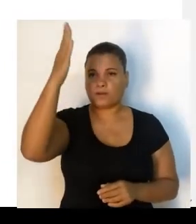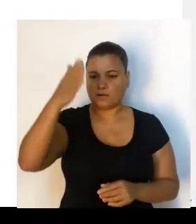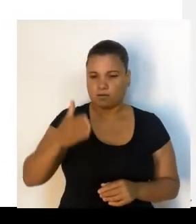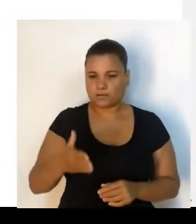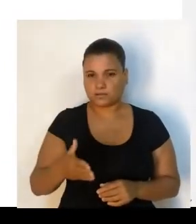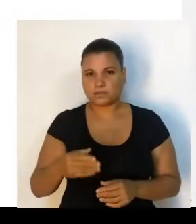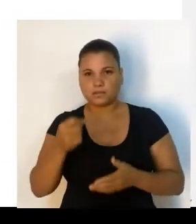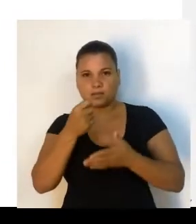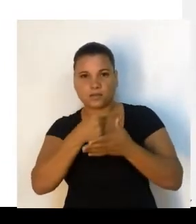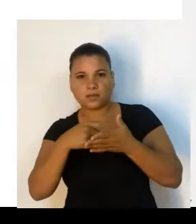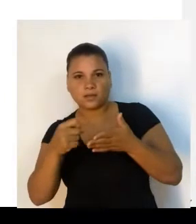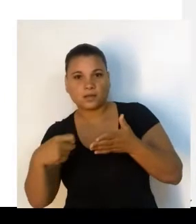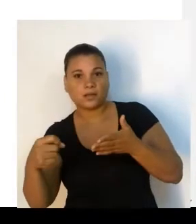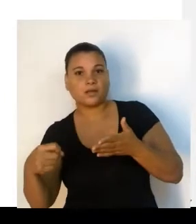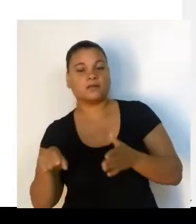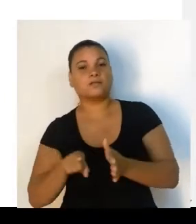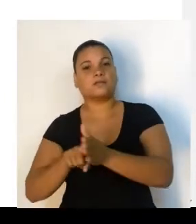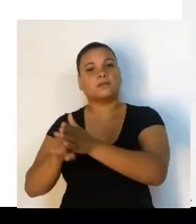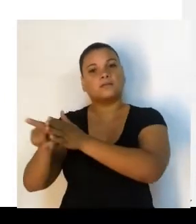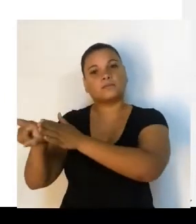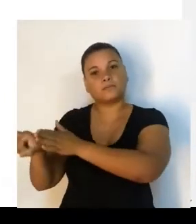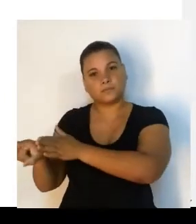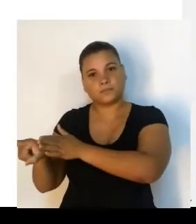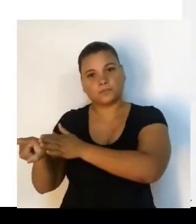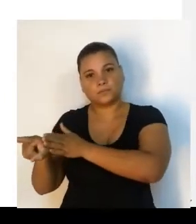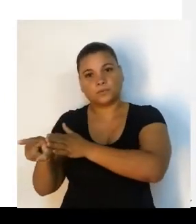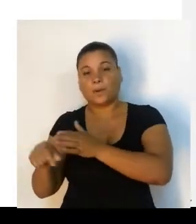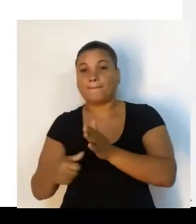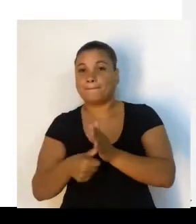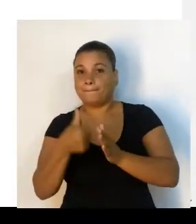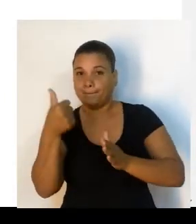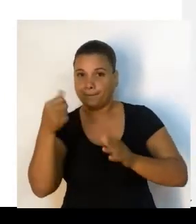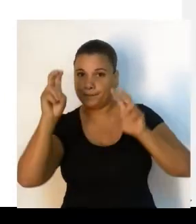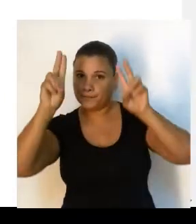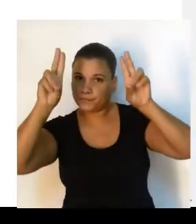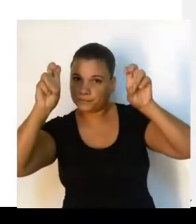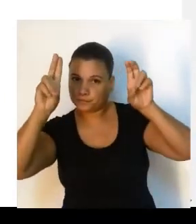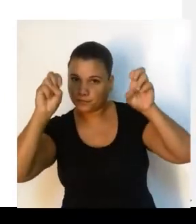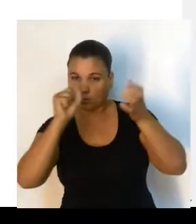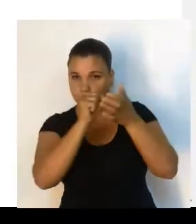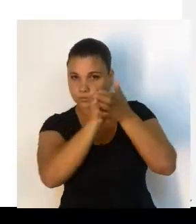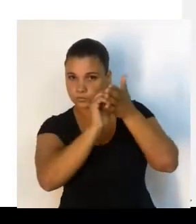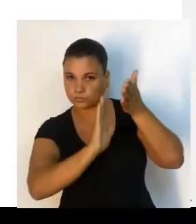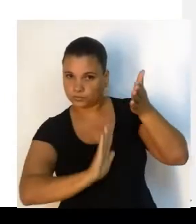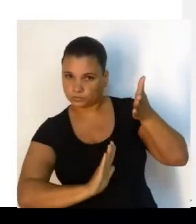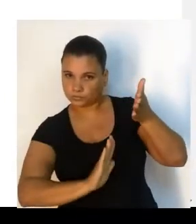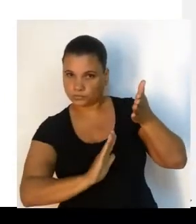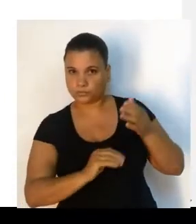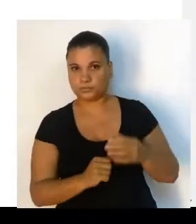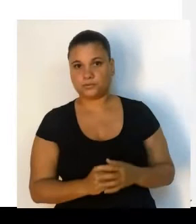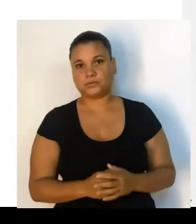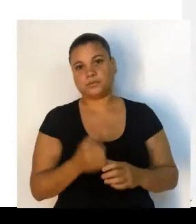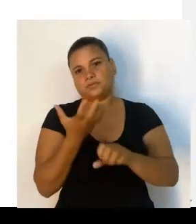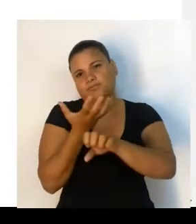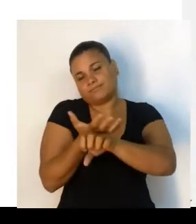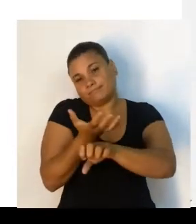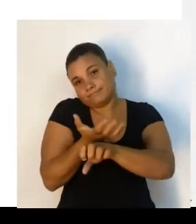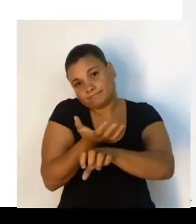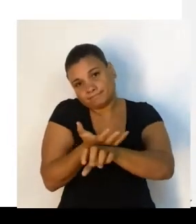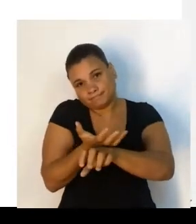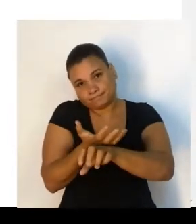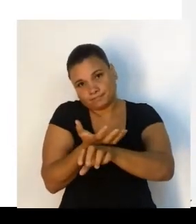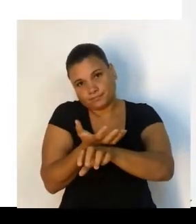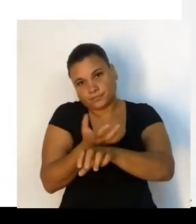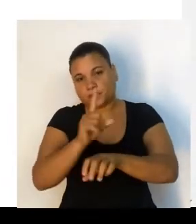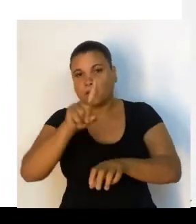O primeiro passo é inserir o assunto, ou seja, escrever qual é o título do exercício ou